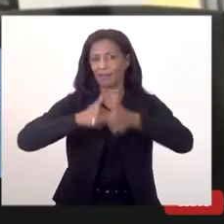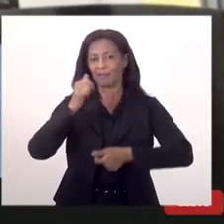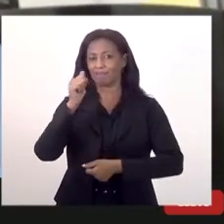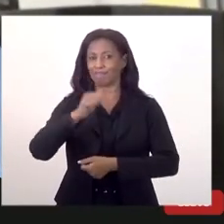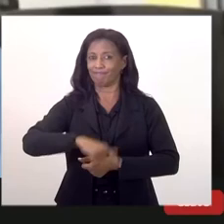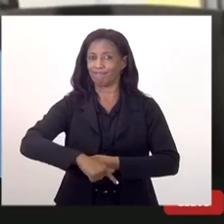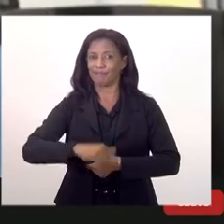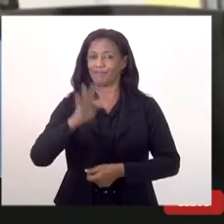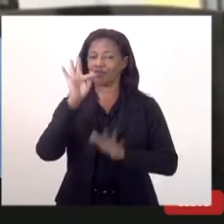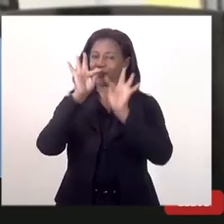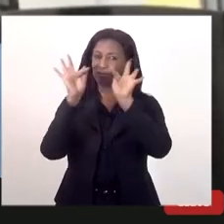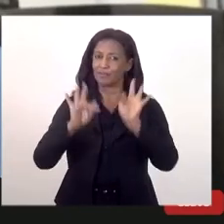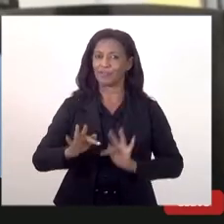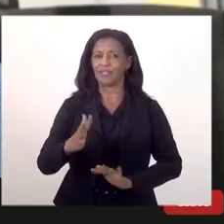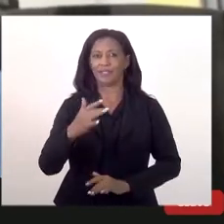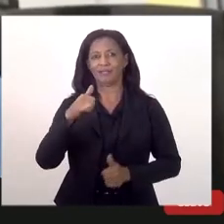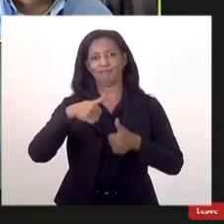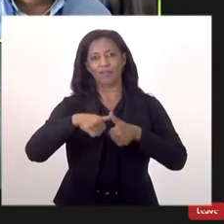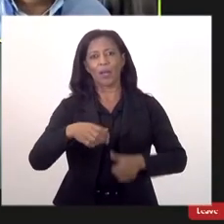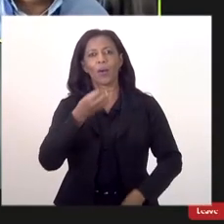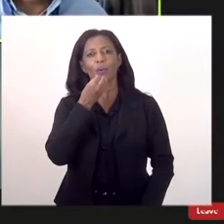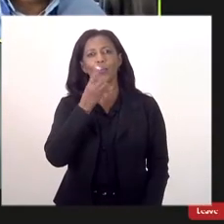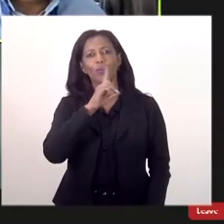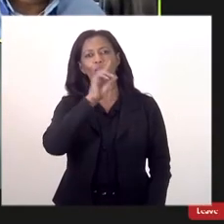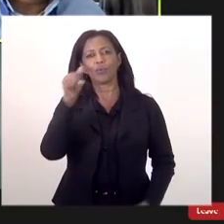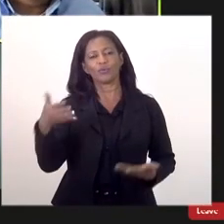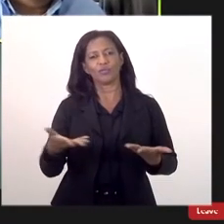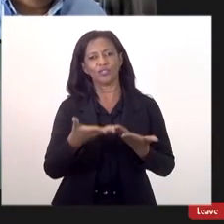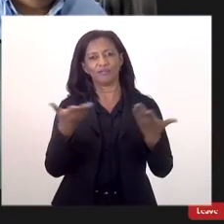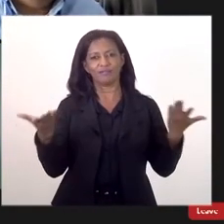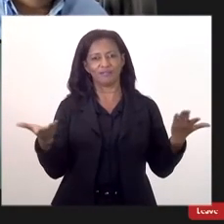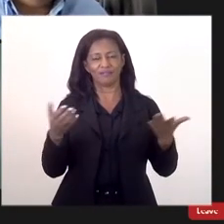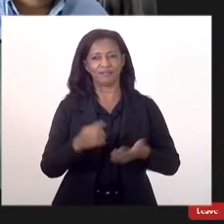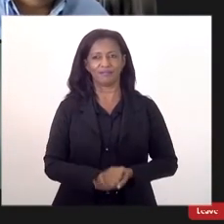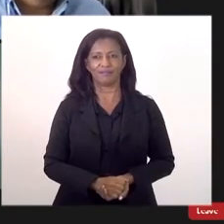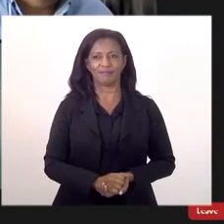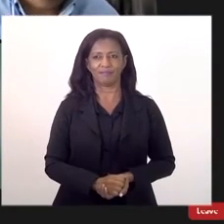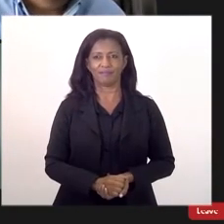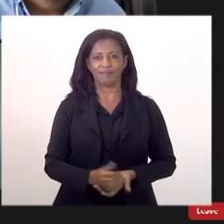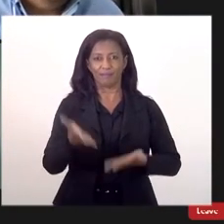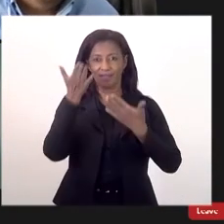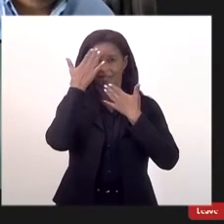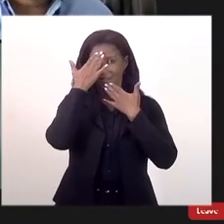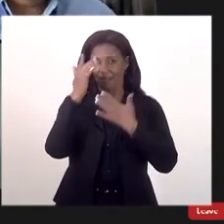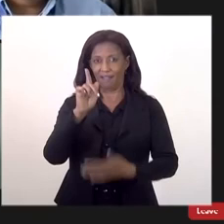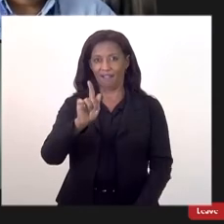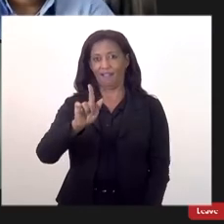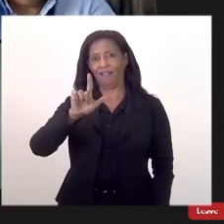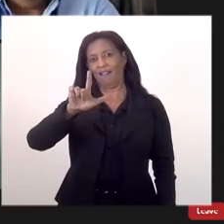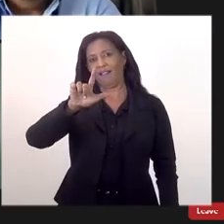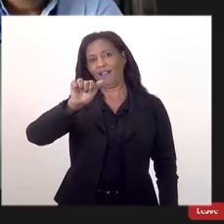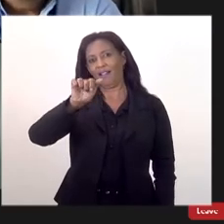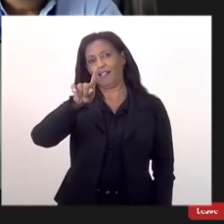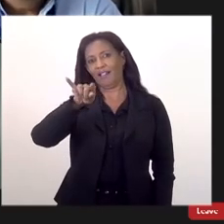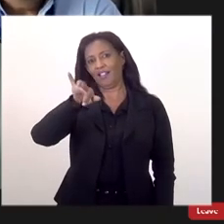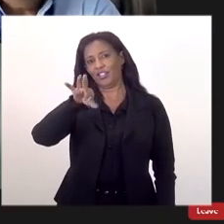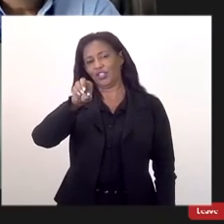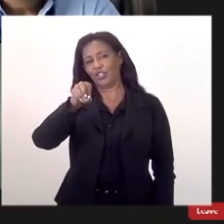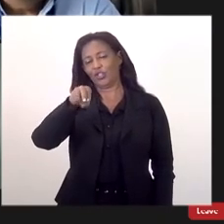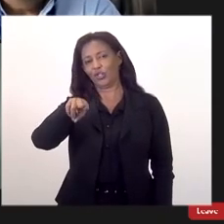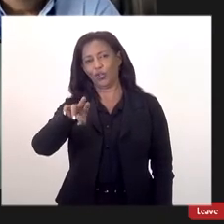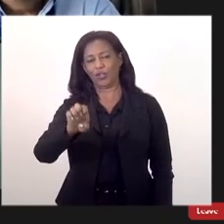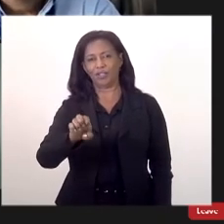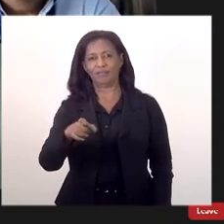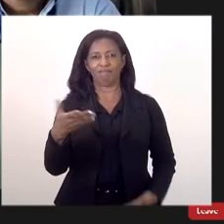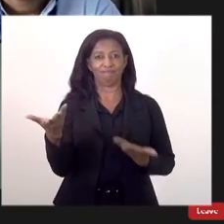aqui muito obrigado presidente um bom dia para todos obrigado Gladstone uma palavra o nosso amigo Rafael